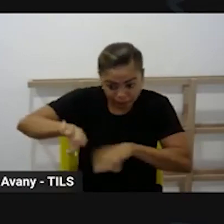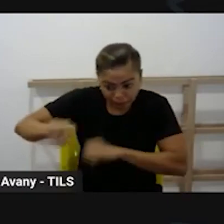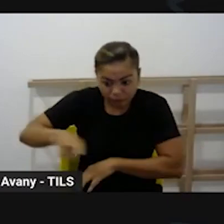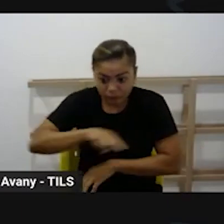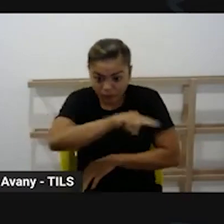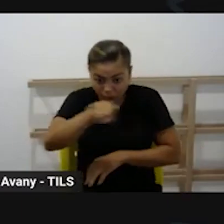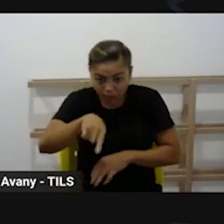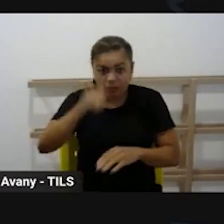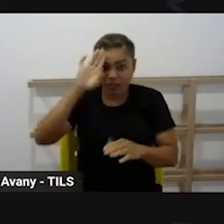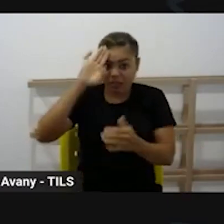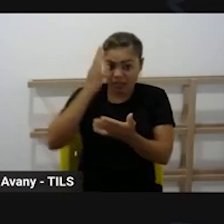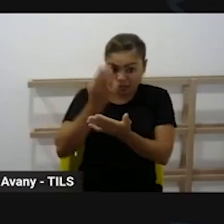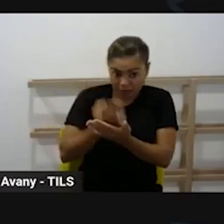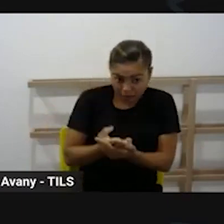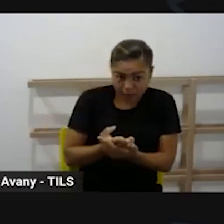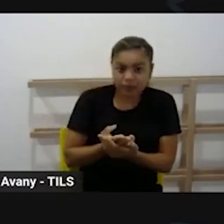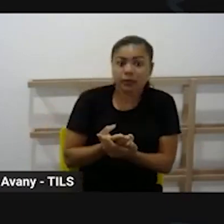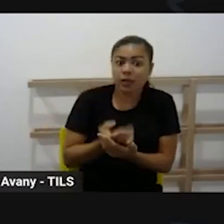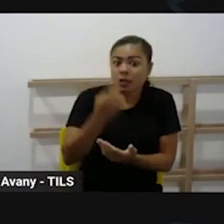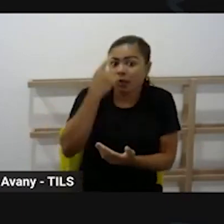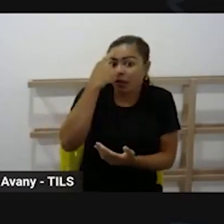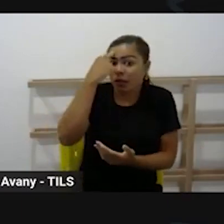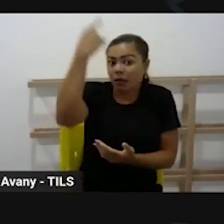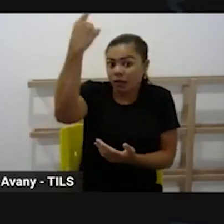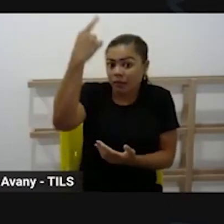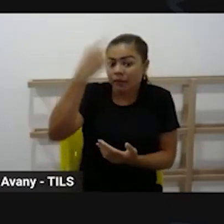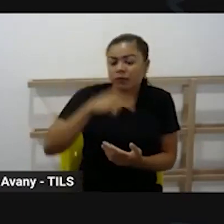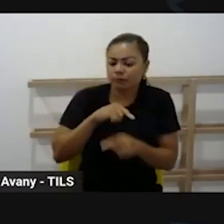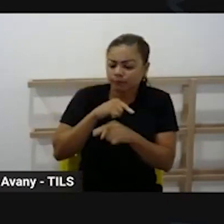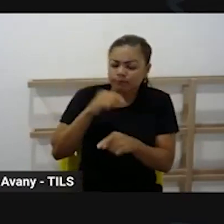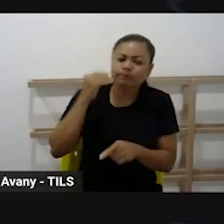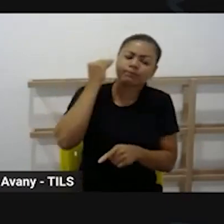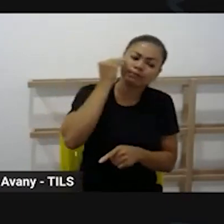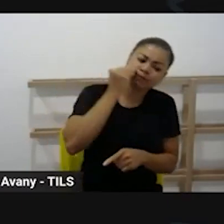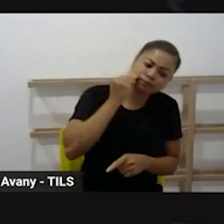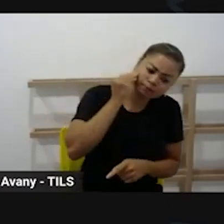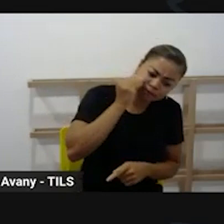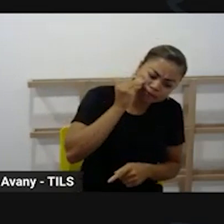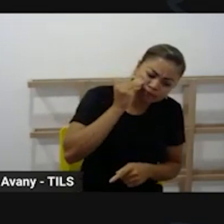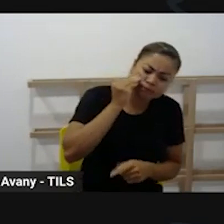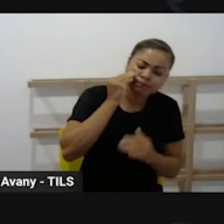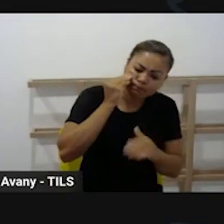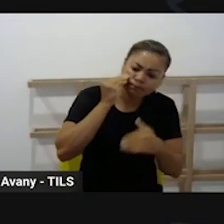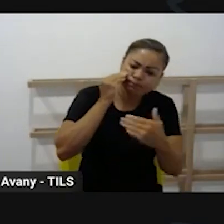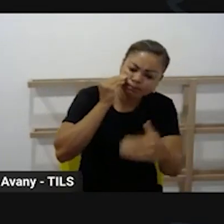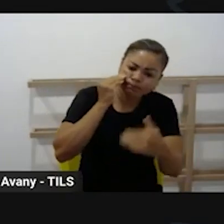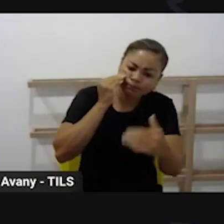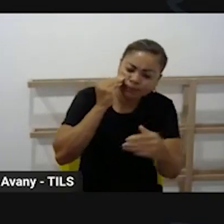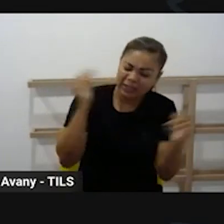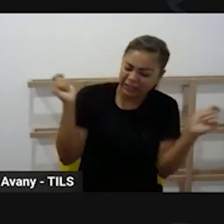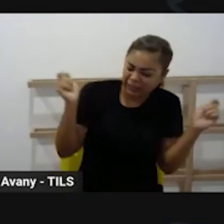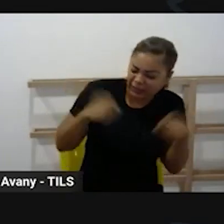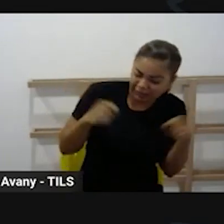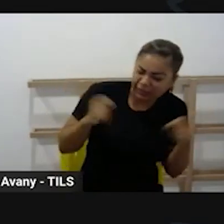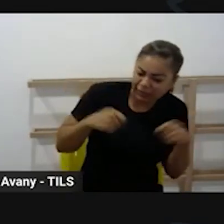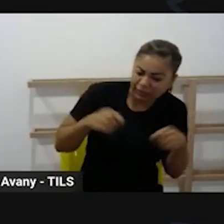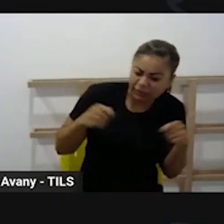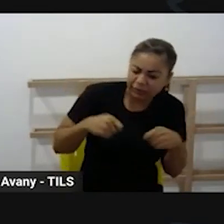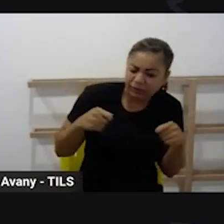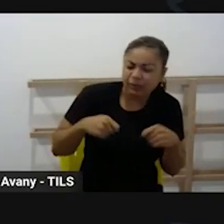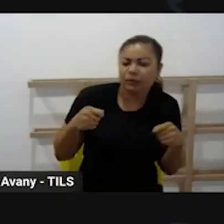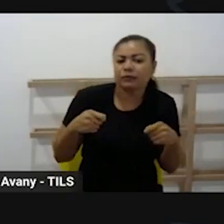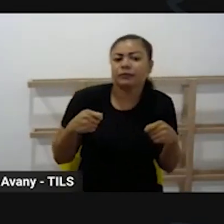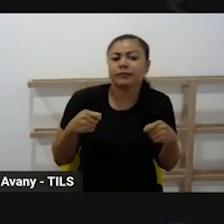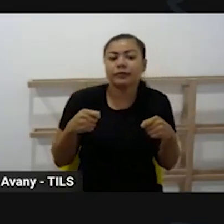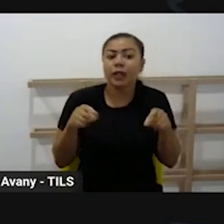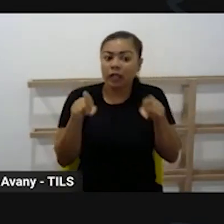educação básica, pensando nos contextos, nas experiências significativas que são possíveis, mas que são